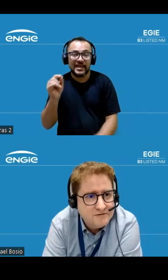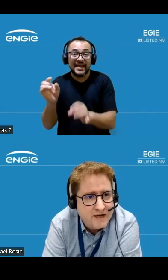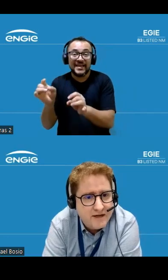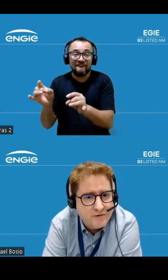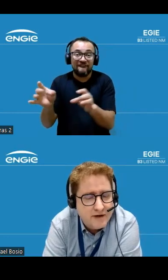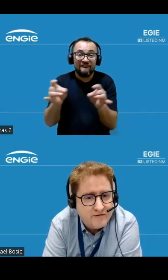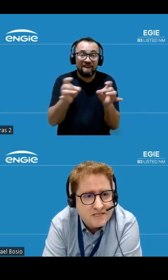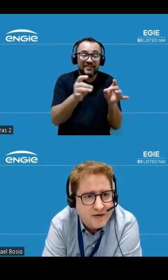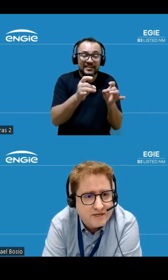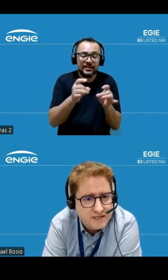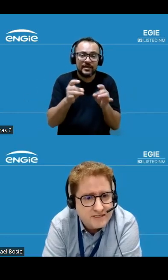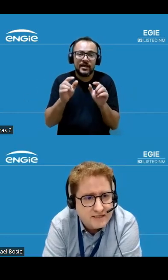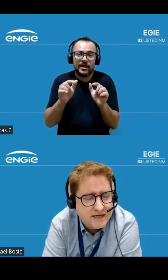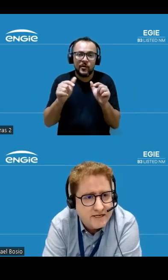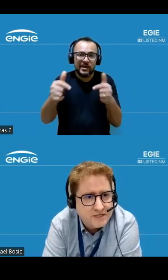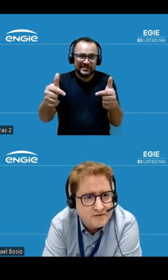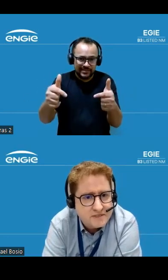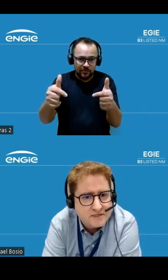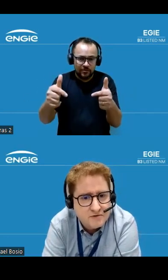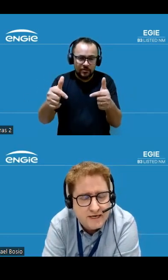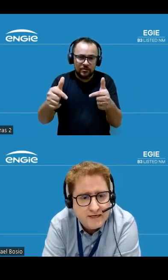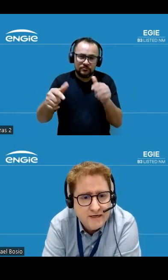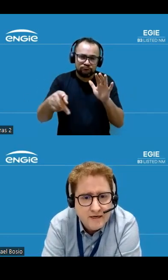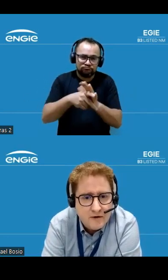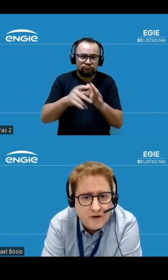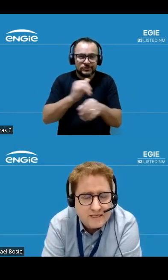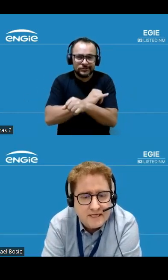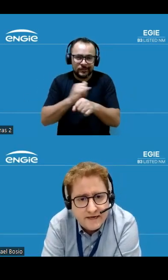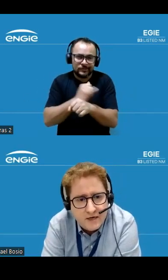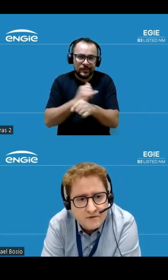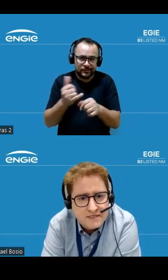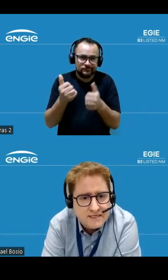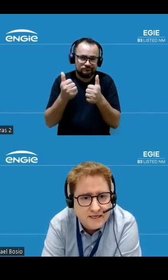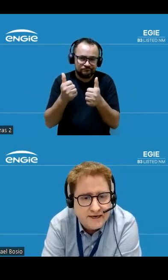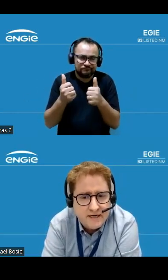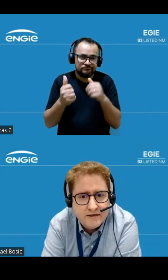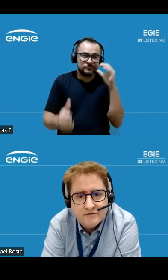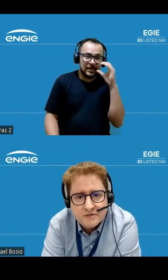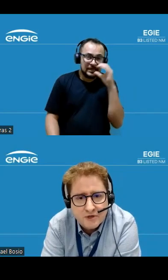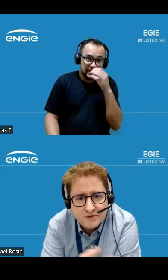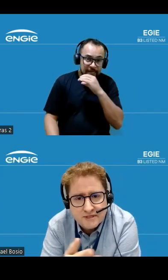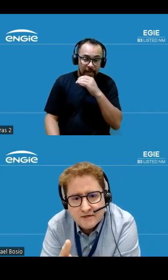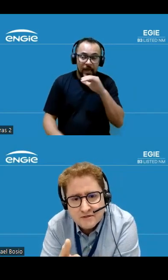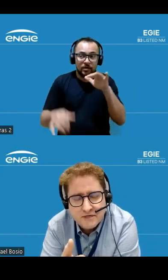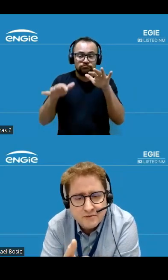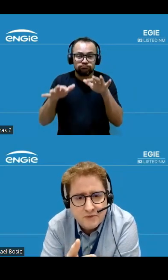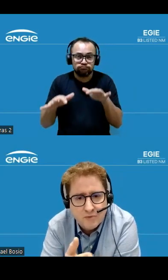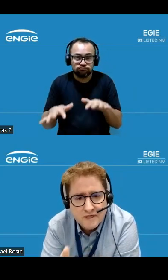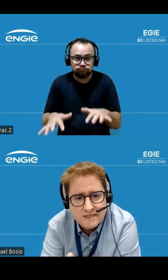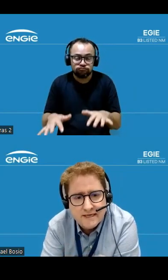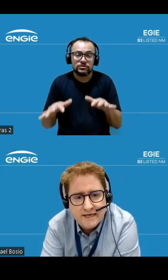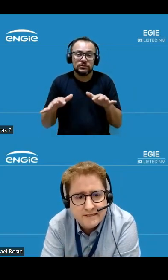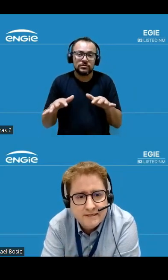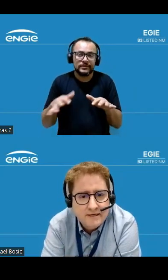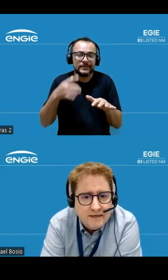ação faz parte da estratégia às vezes segurar acelerar ou desacelerar vocês podem notar que nós demos uma